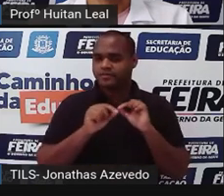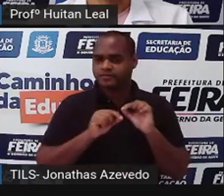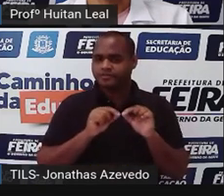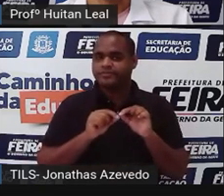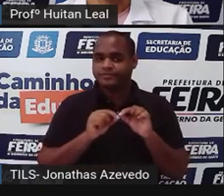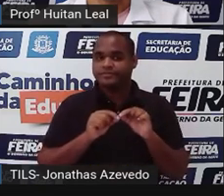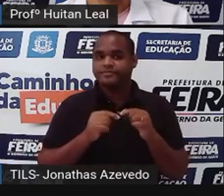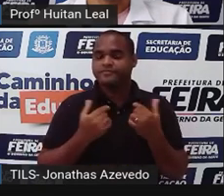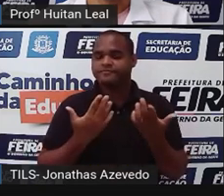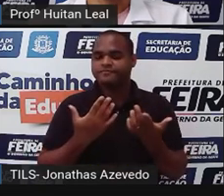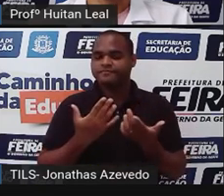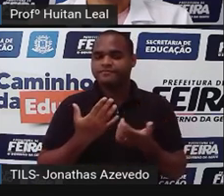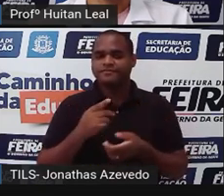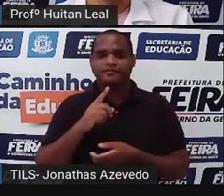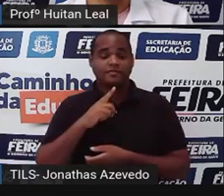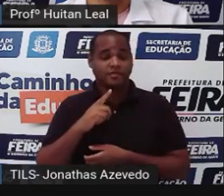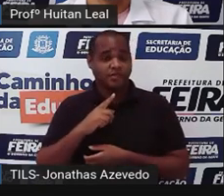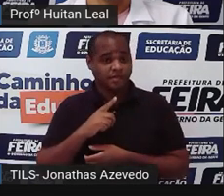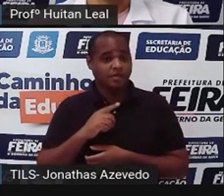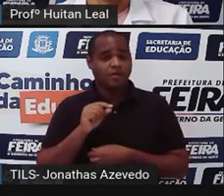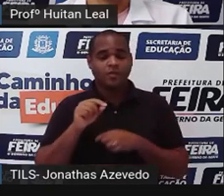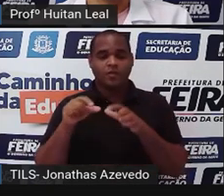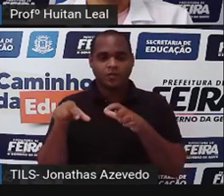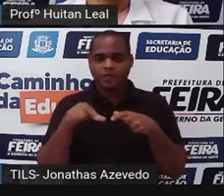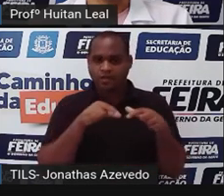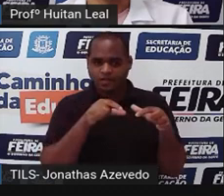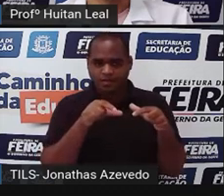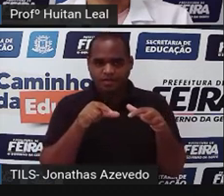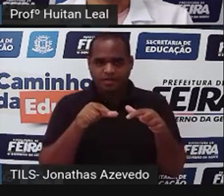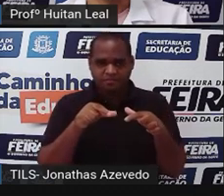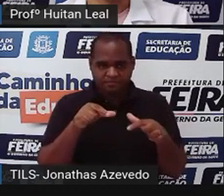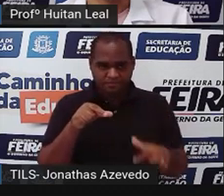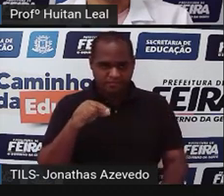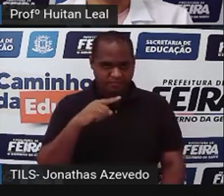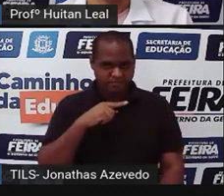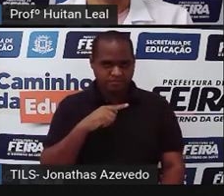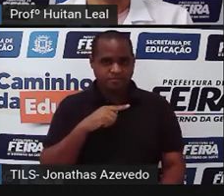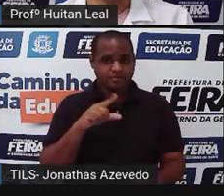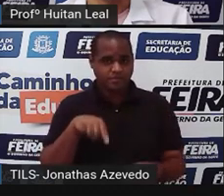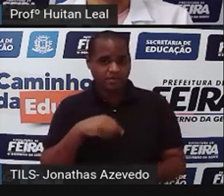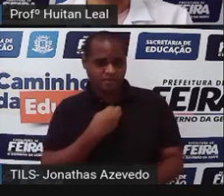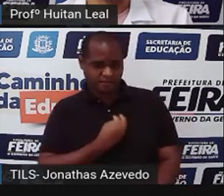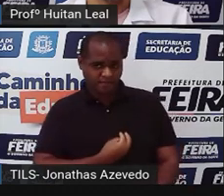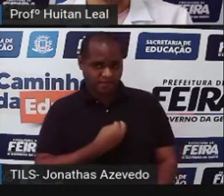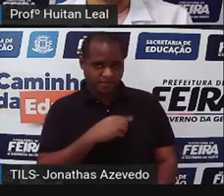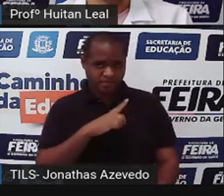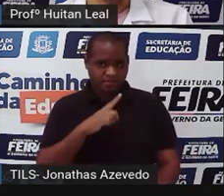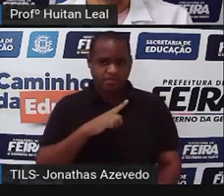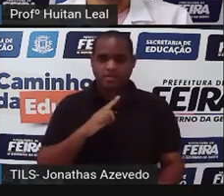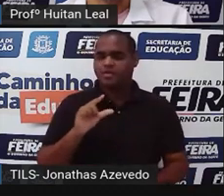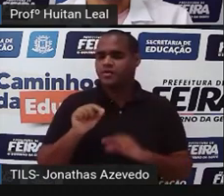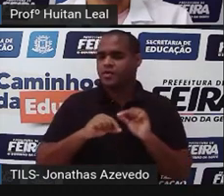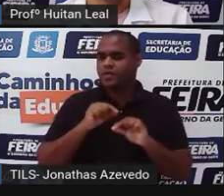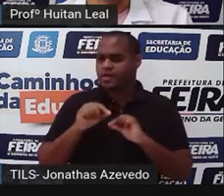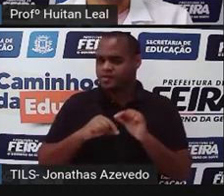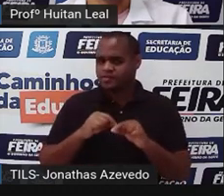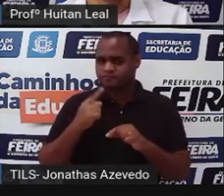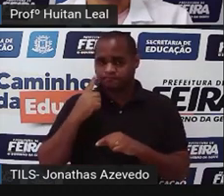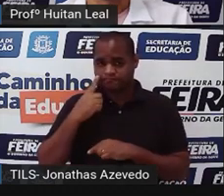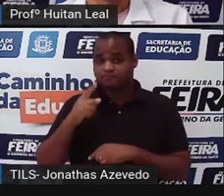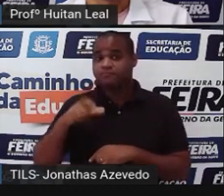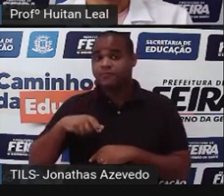Quem aparece? Como é o ambiente? O que é que acontece com ela? Às vezes ela está pequena, vezes ela cresce quando toma um